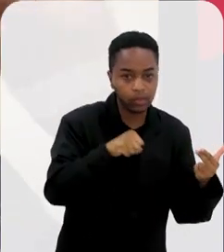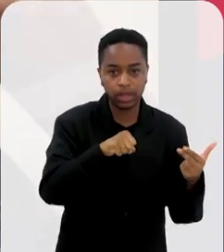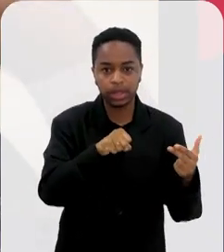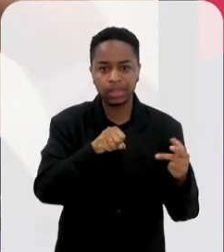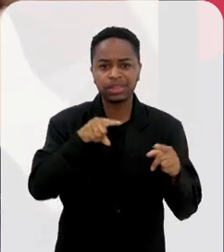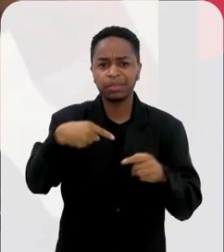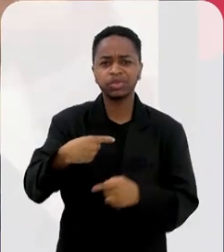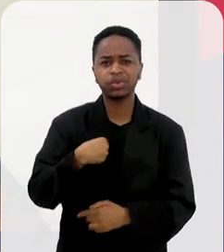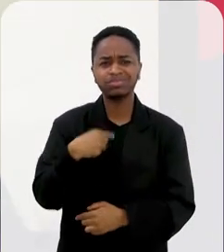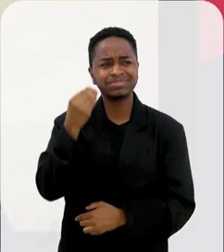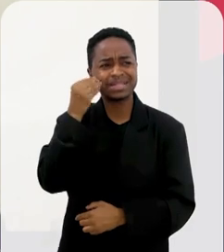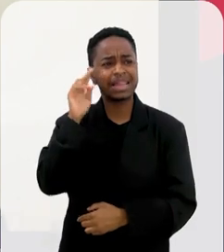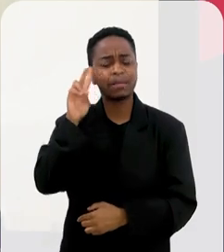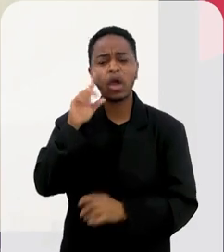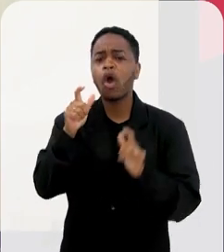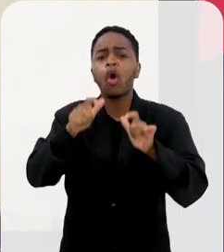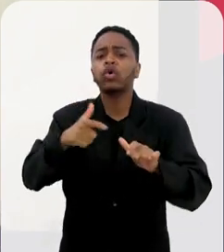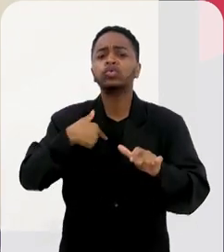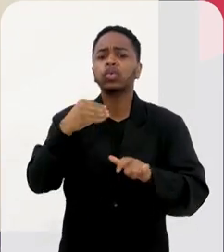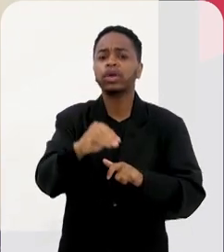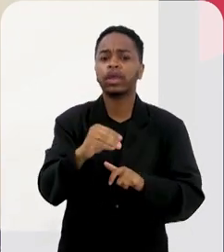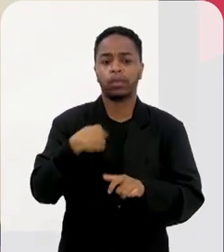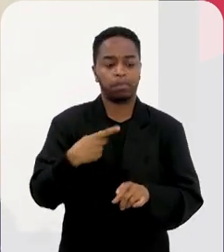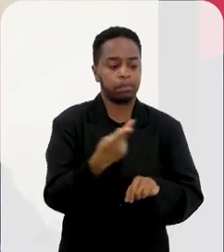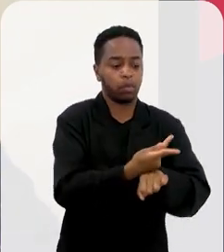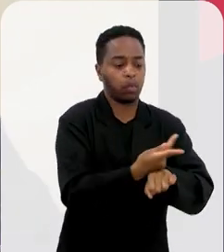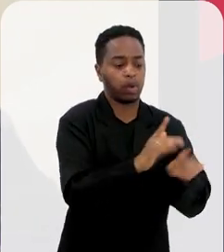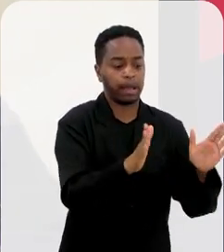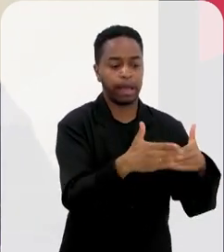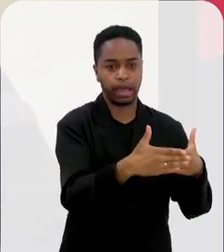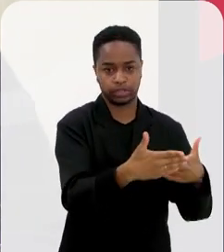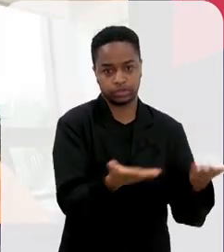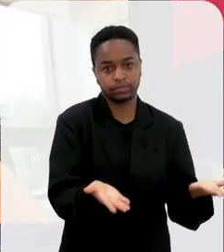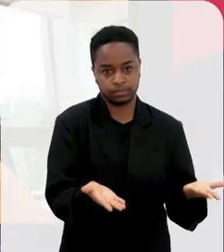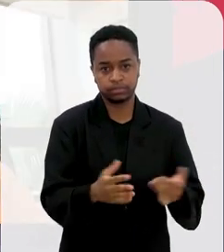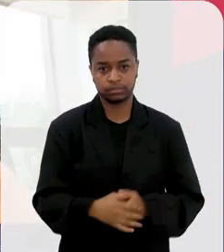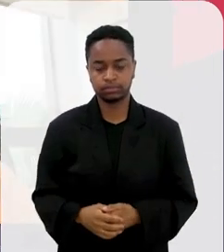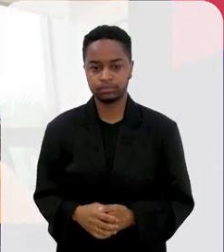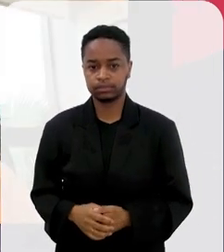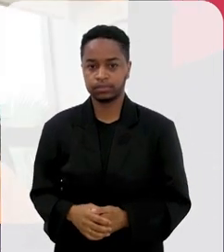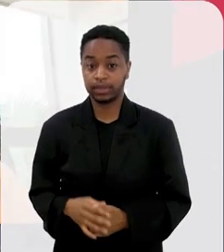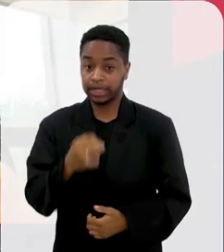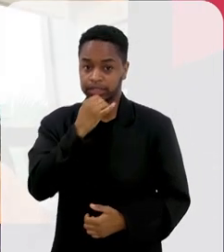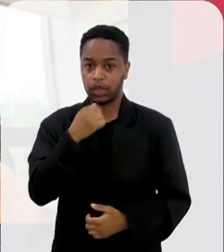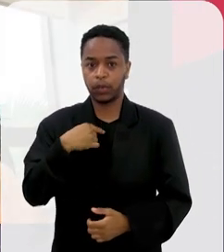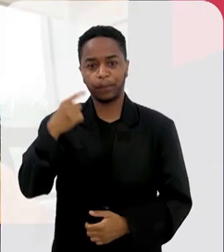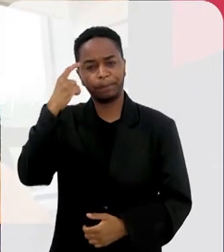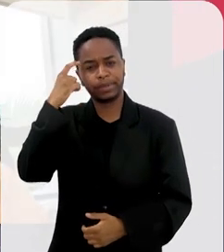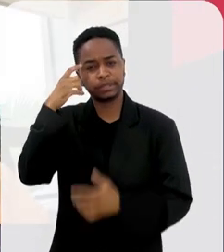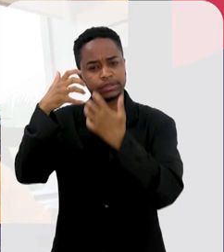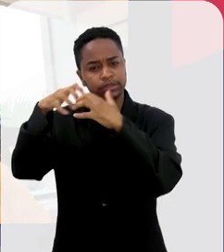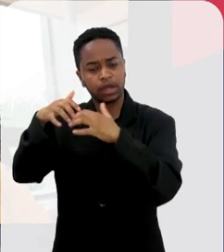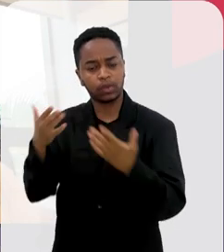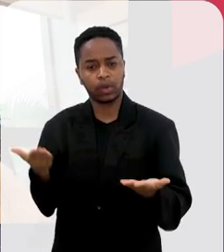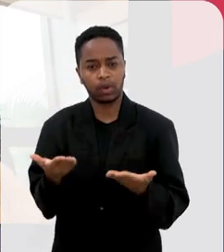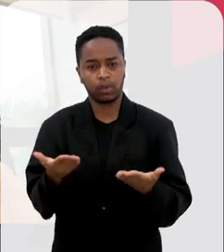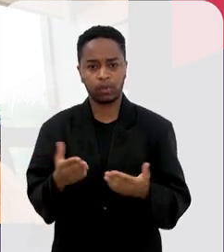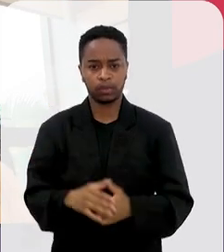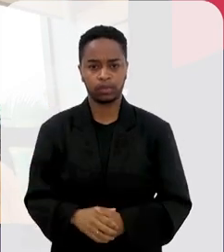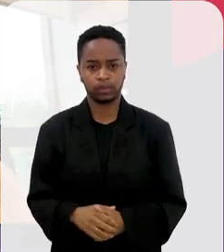todas que eu pergunto, cadê aquilo? Eu vou naquela caixa que está por ali. Eu fiquei aqui pensando